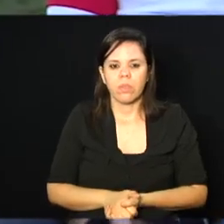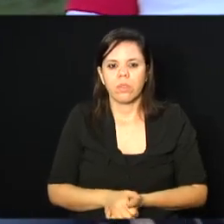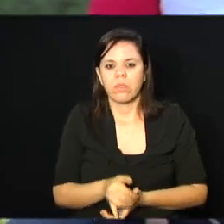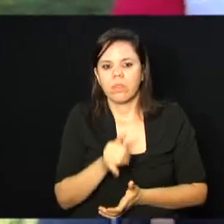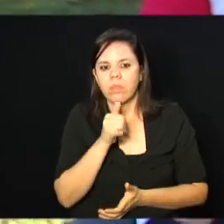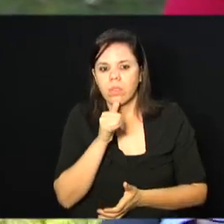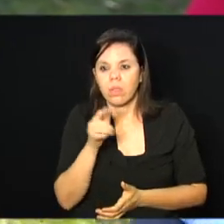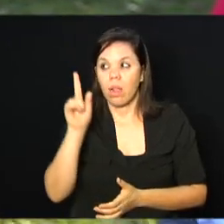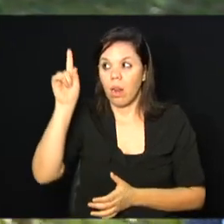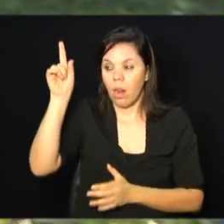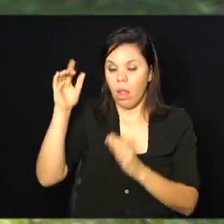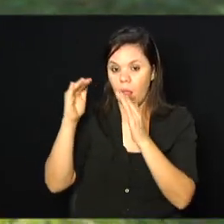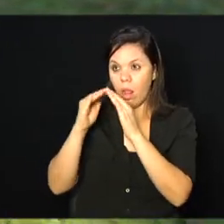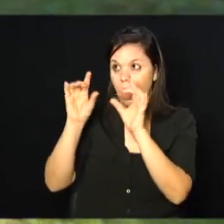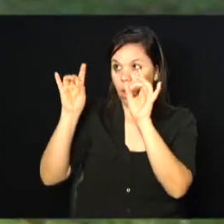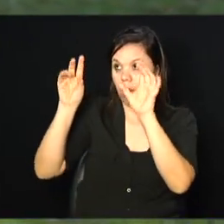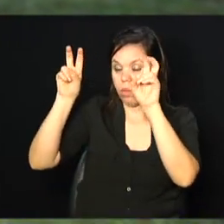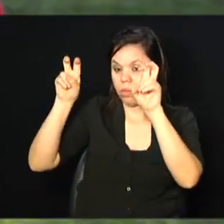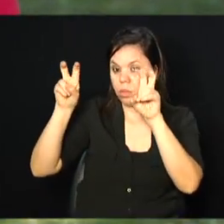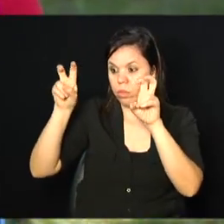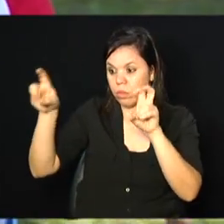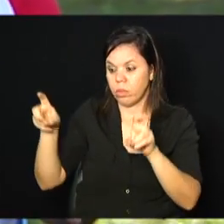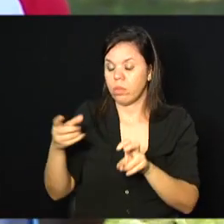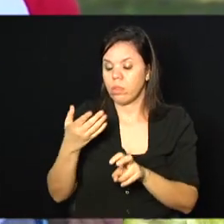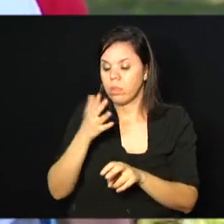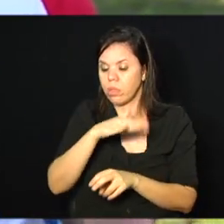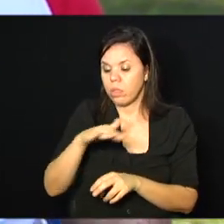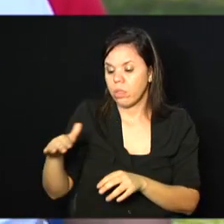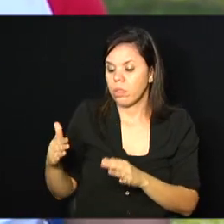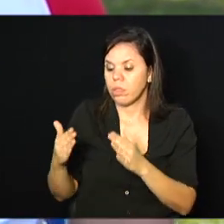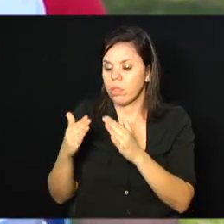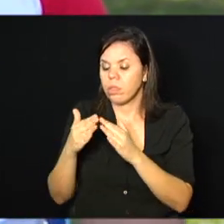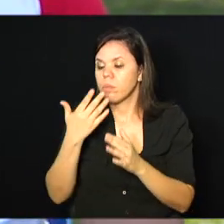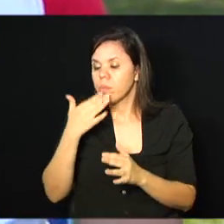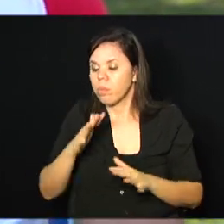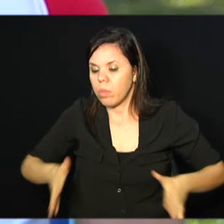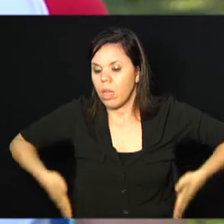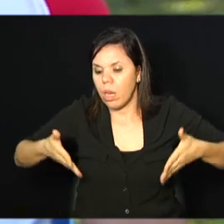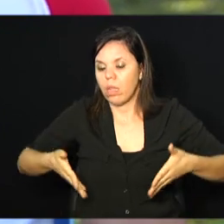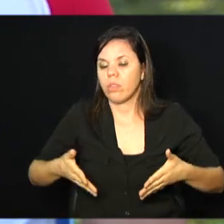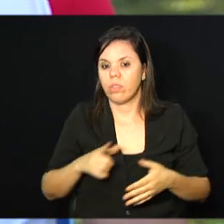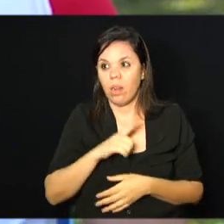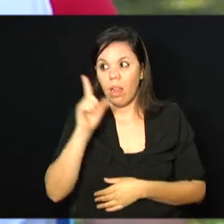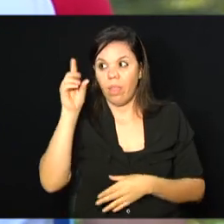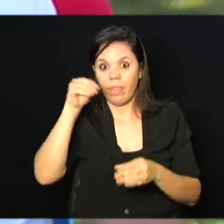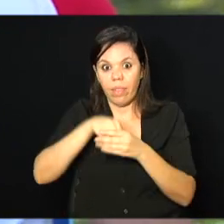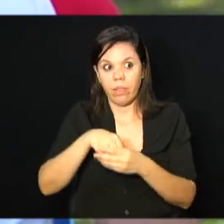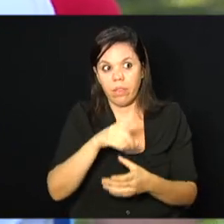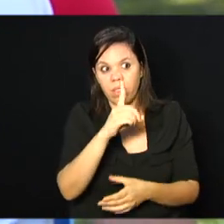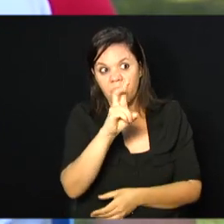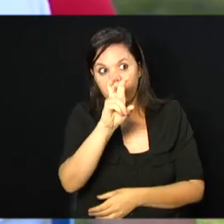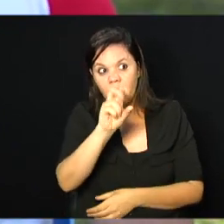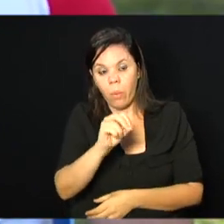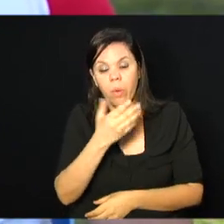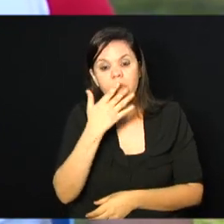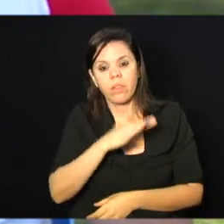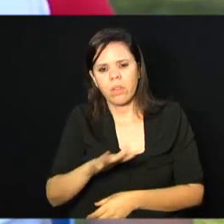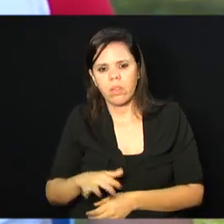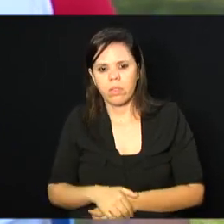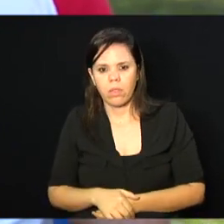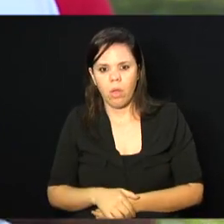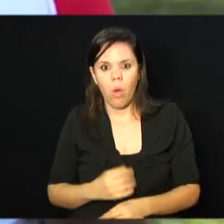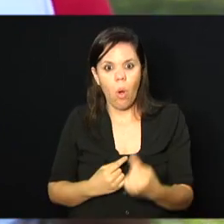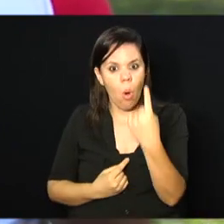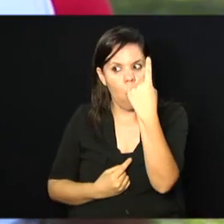lá tem 350 crianças que eles cuidam. Dentro da instituição. Existe uma corrida por mês.